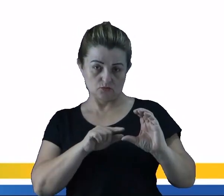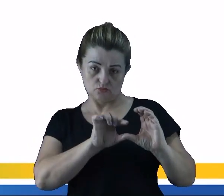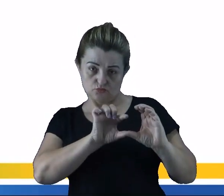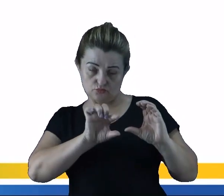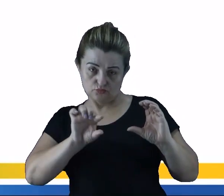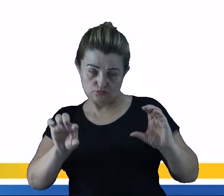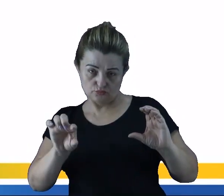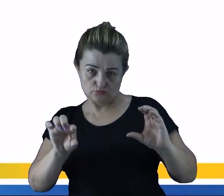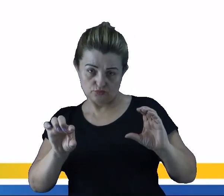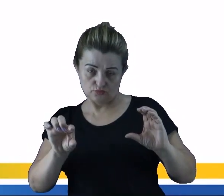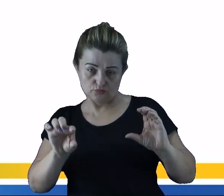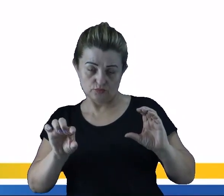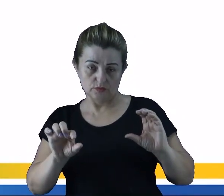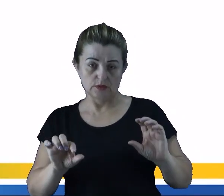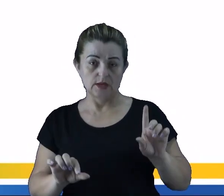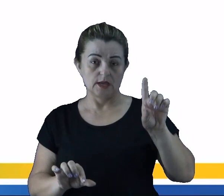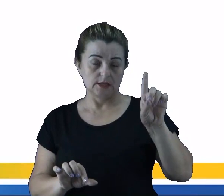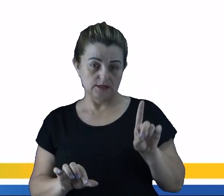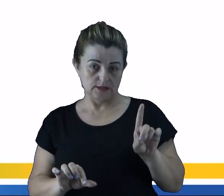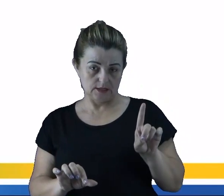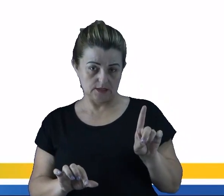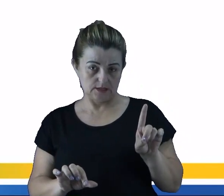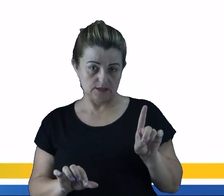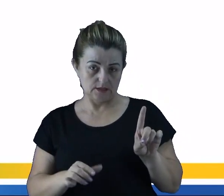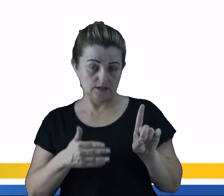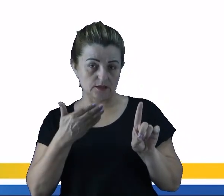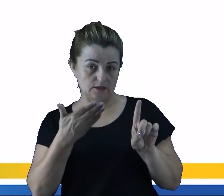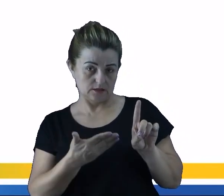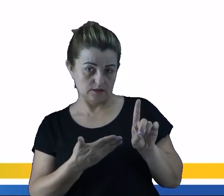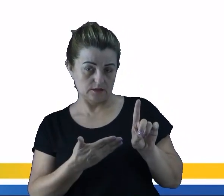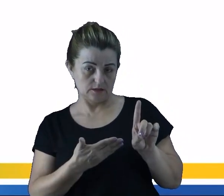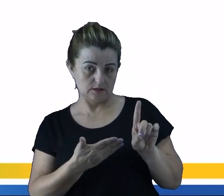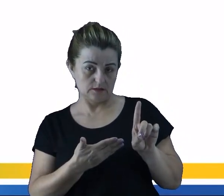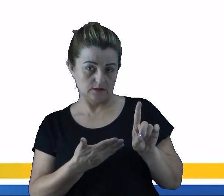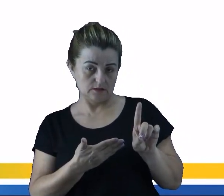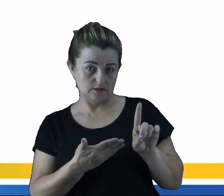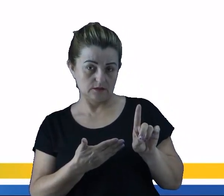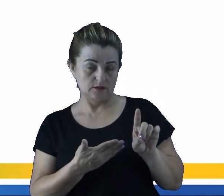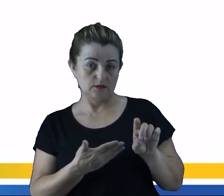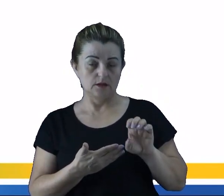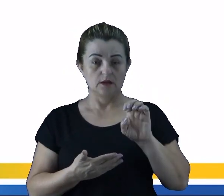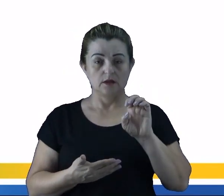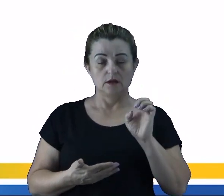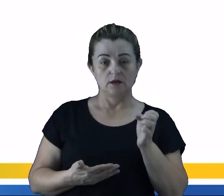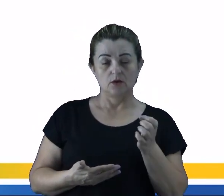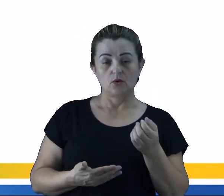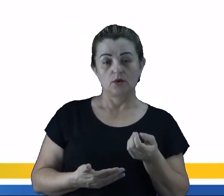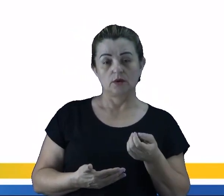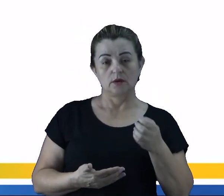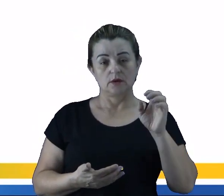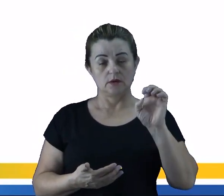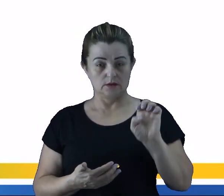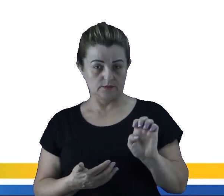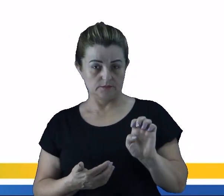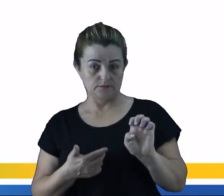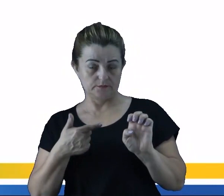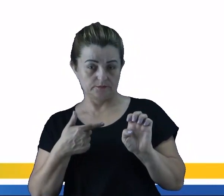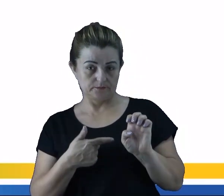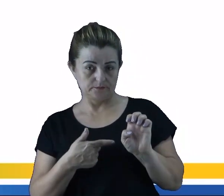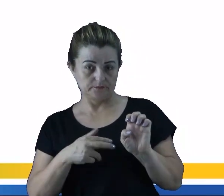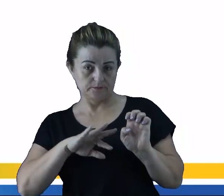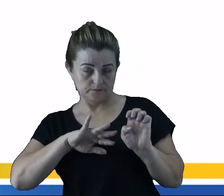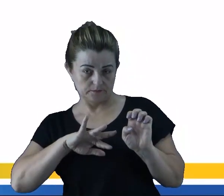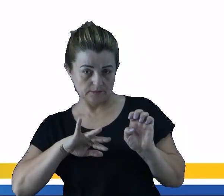floculação e separação magnética, letra D, destilação fracionada e peneiração, letra E,